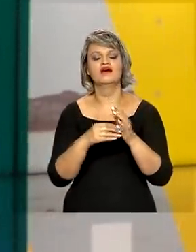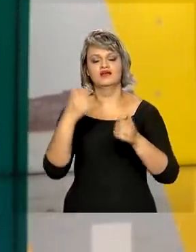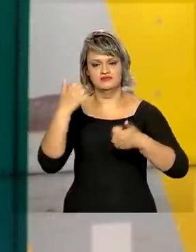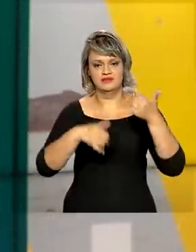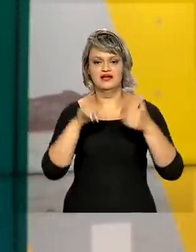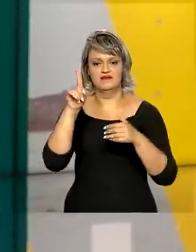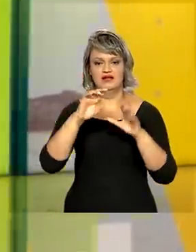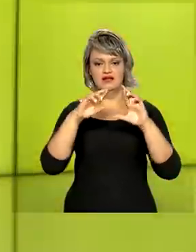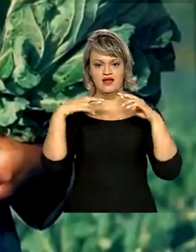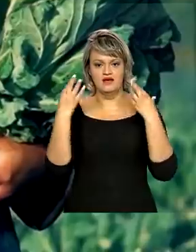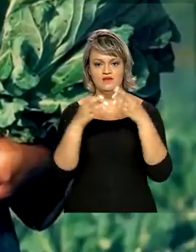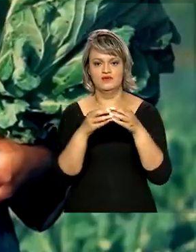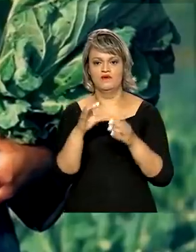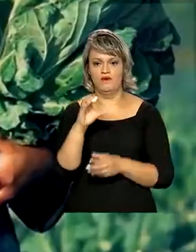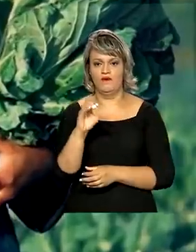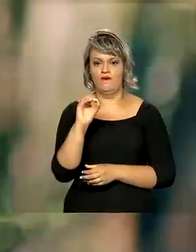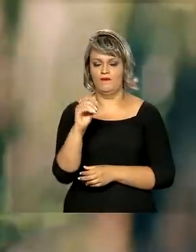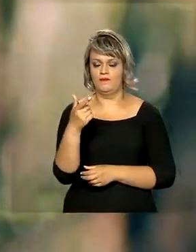COP26.